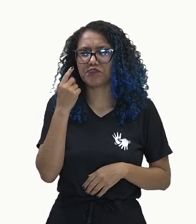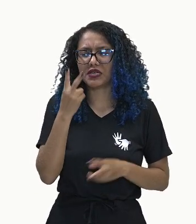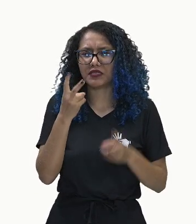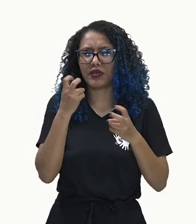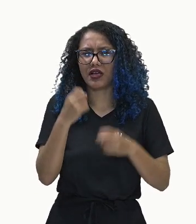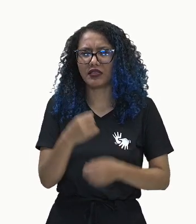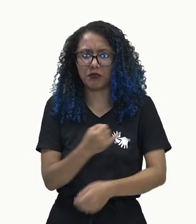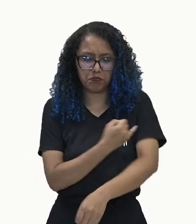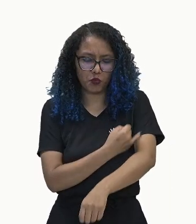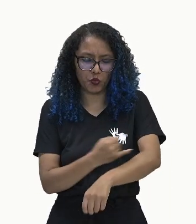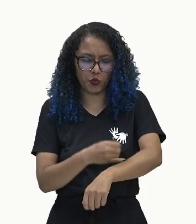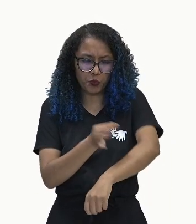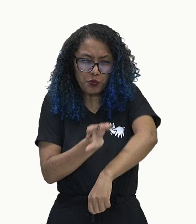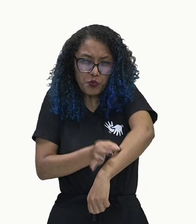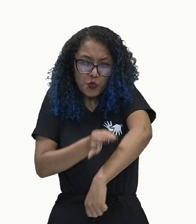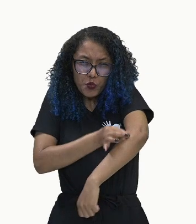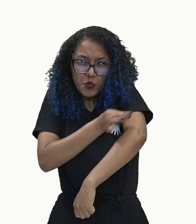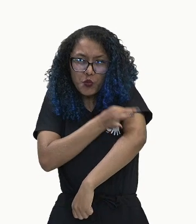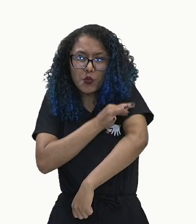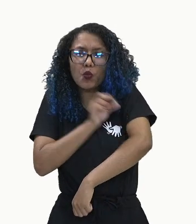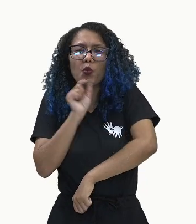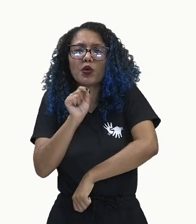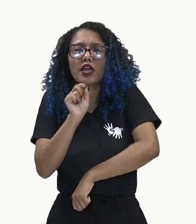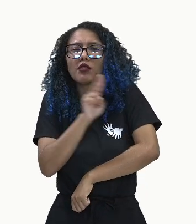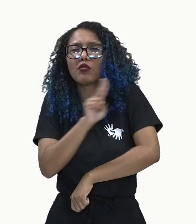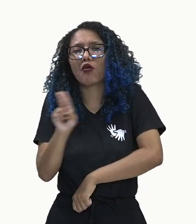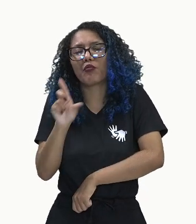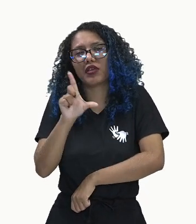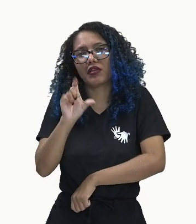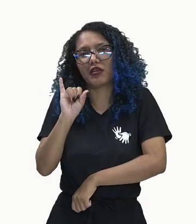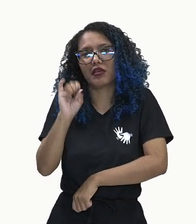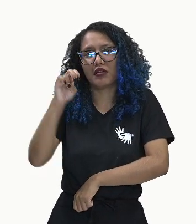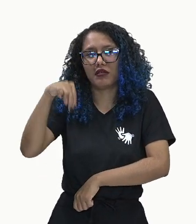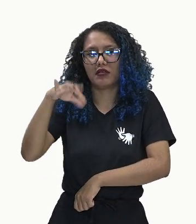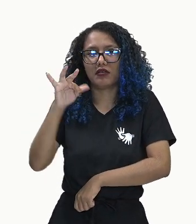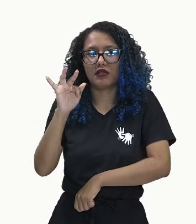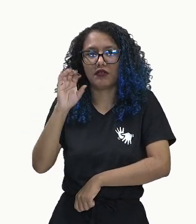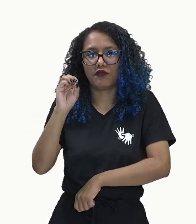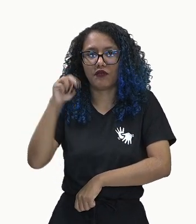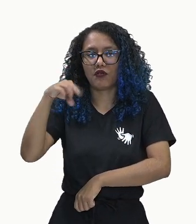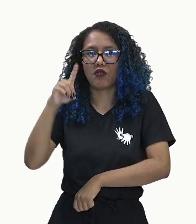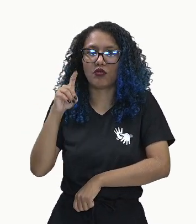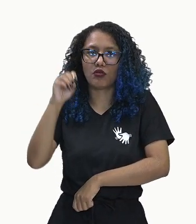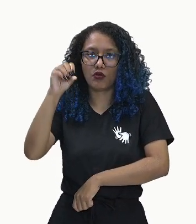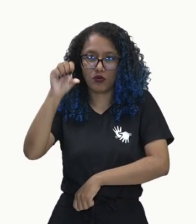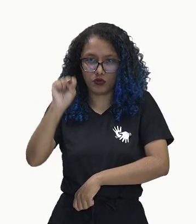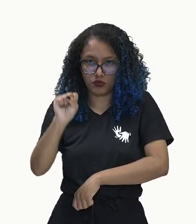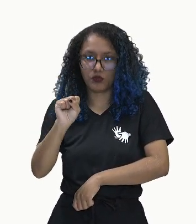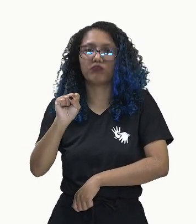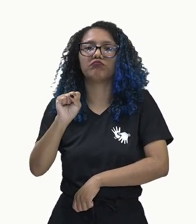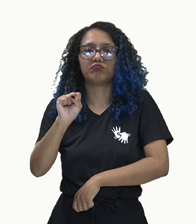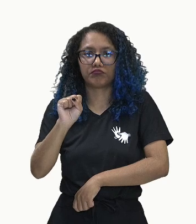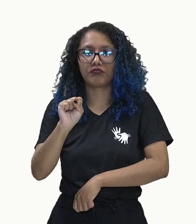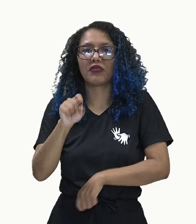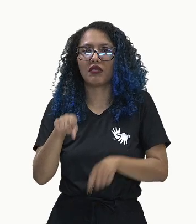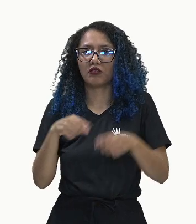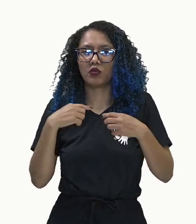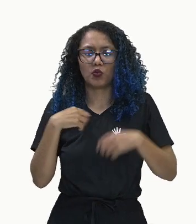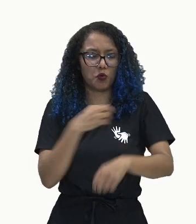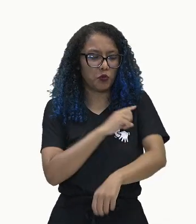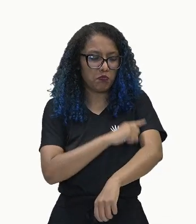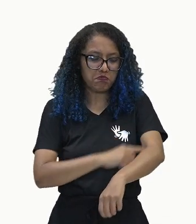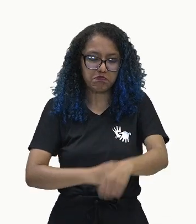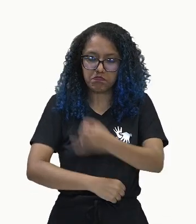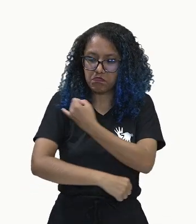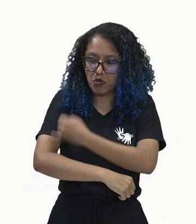desse é um linfonodo. Observem, nos quatro membros, na parte toráxica, todo o corpo